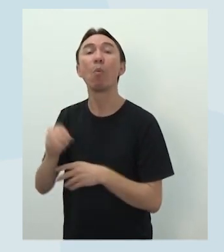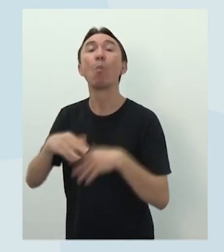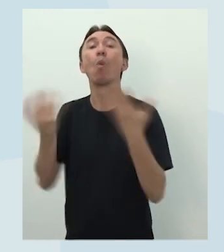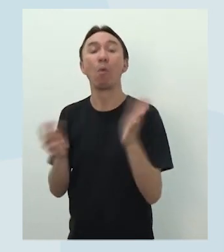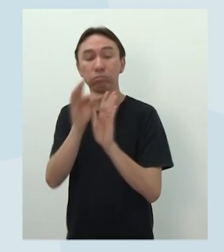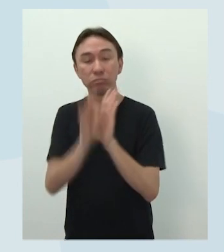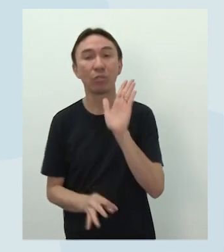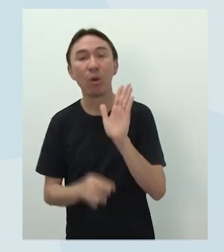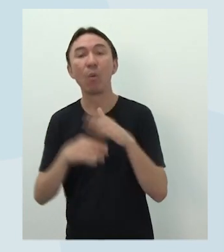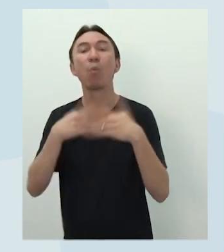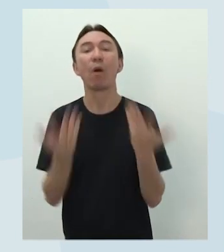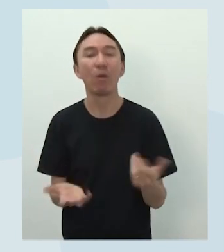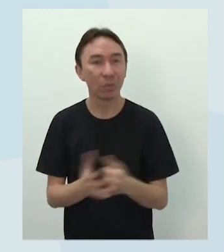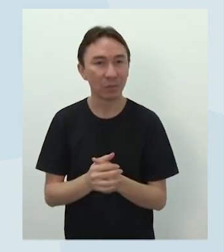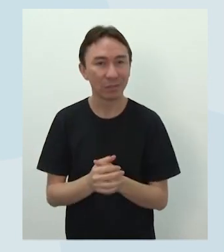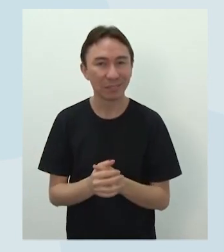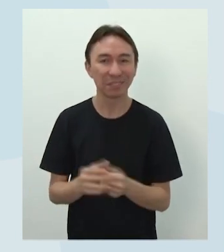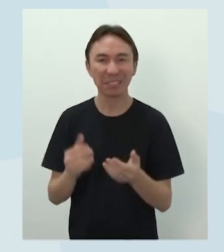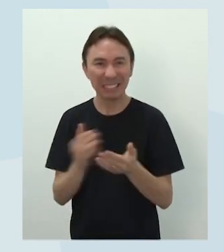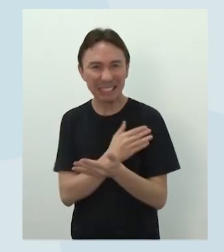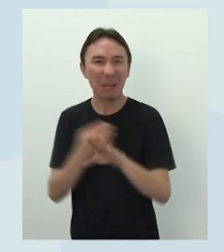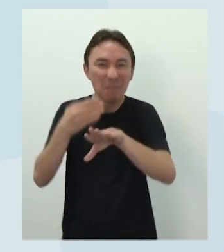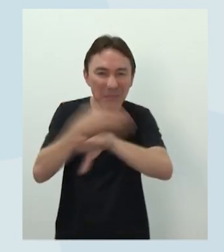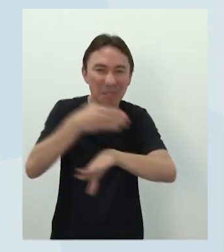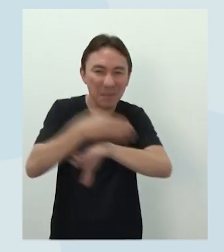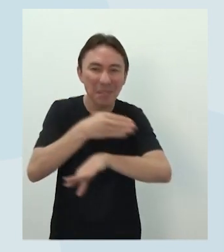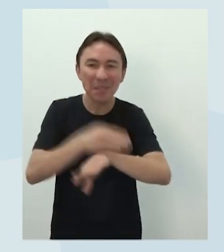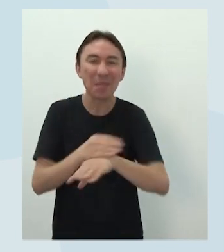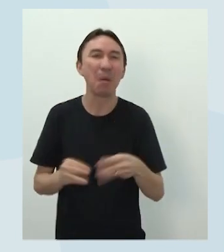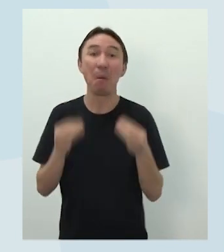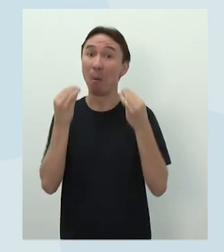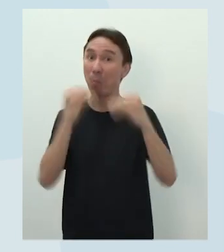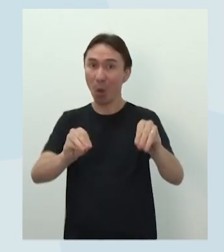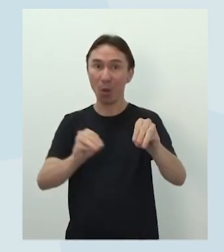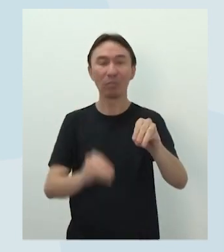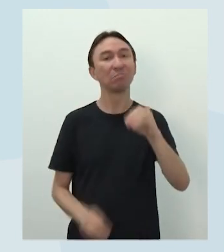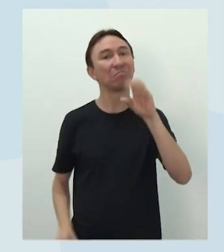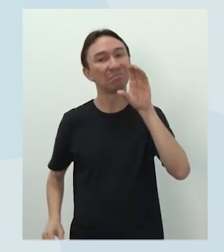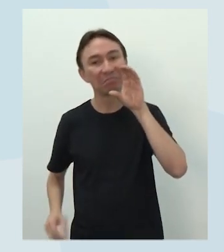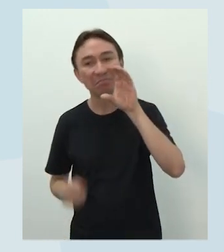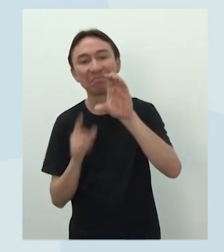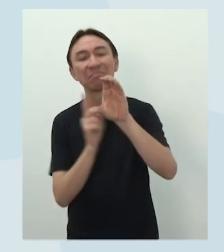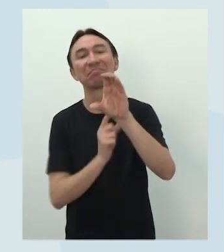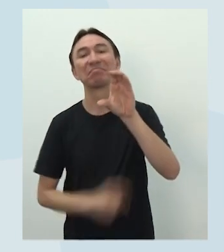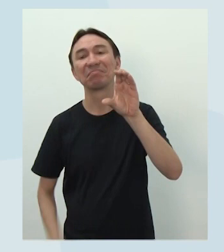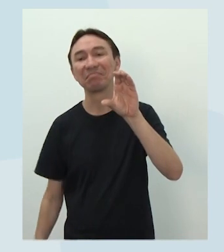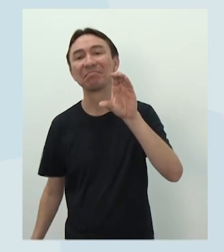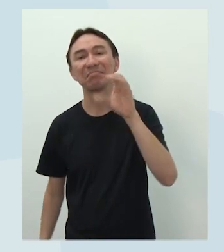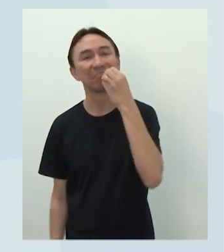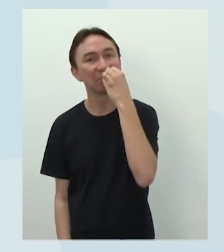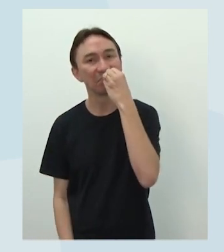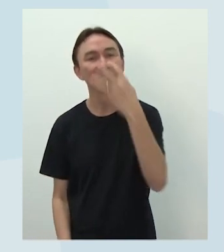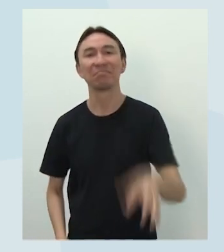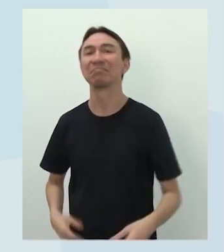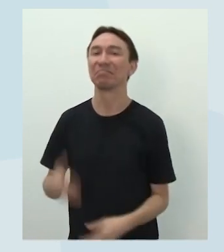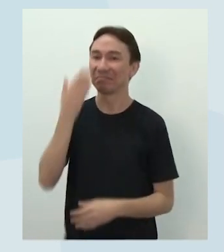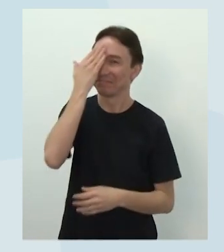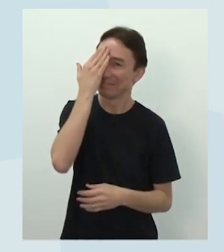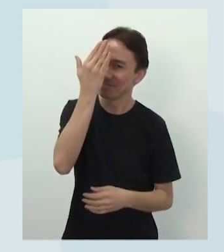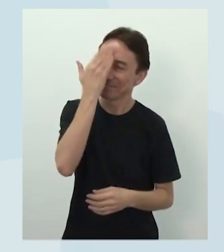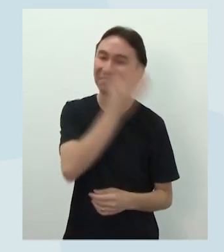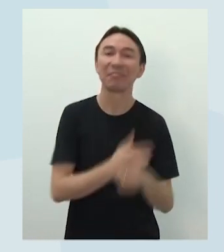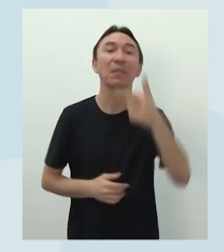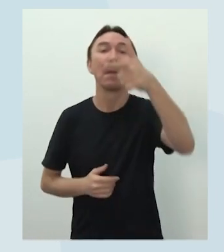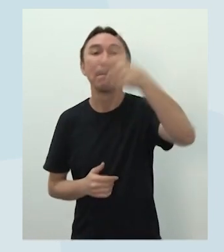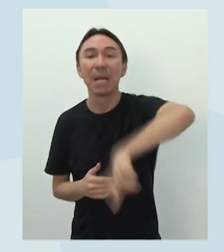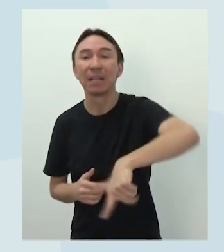letra C. Olha na telinha. Choveu aqui. Já foi para vocês. Muito obrigado vocês, queridíssimos. Já vou para o próximo. favor. Já vamos